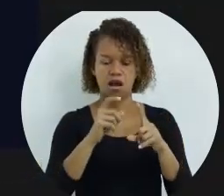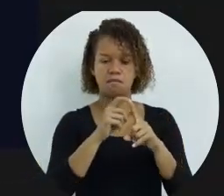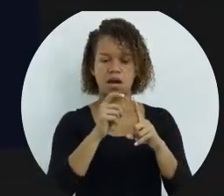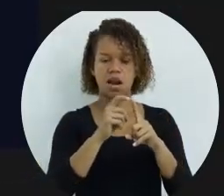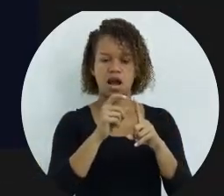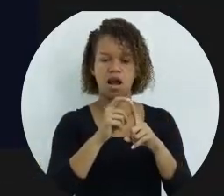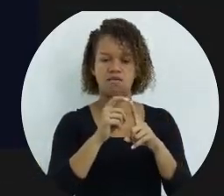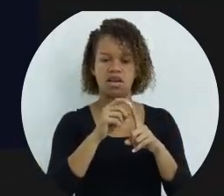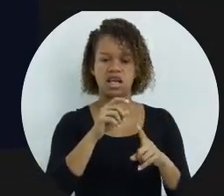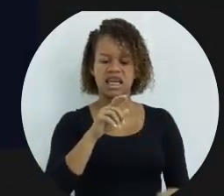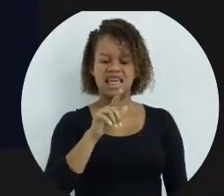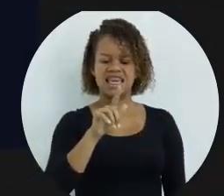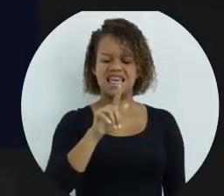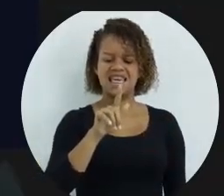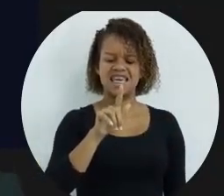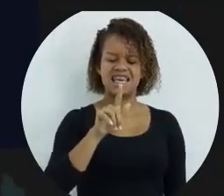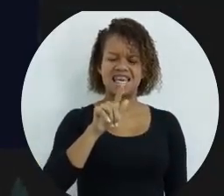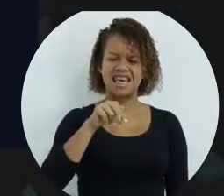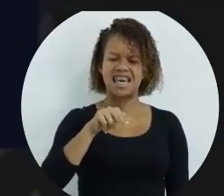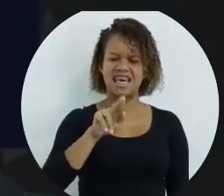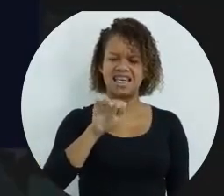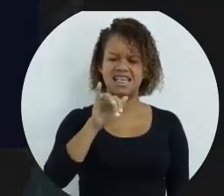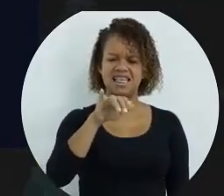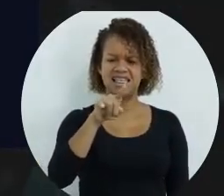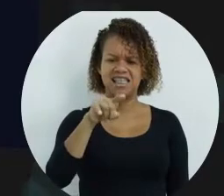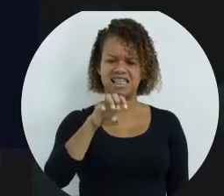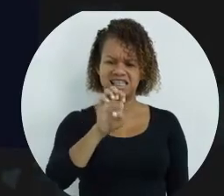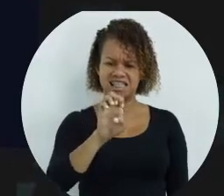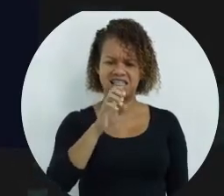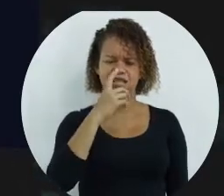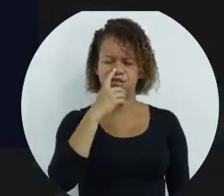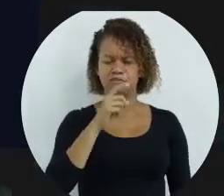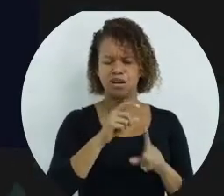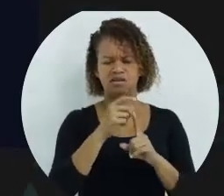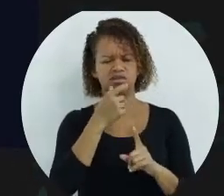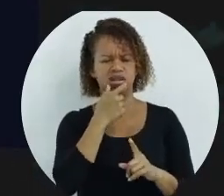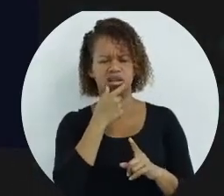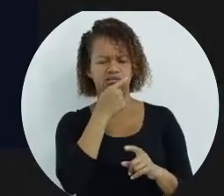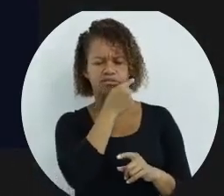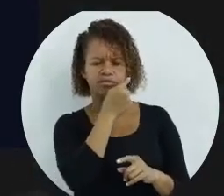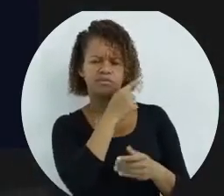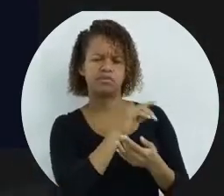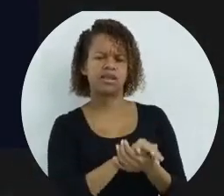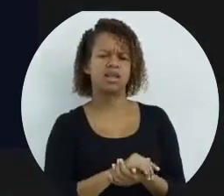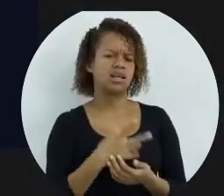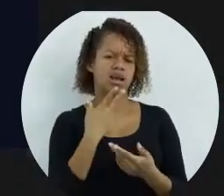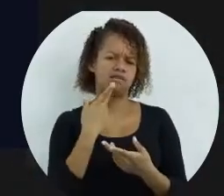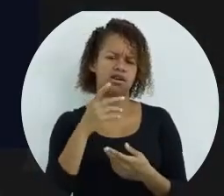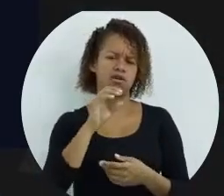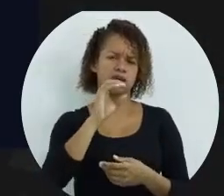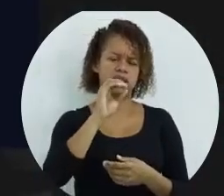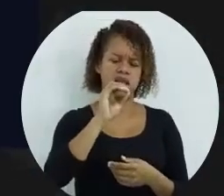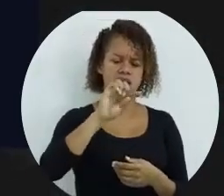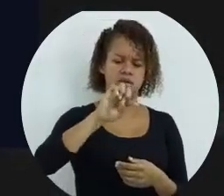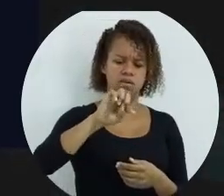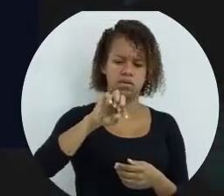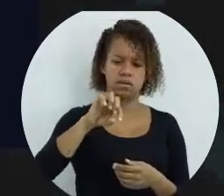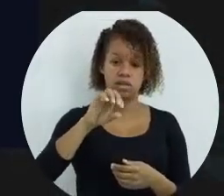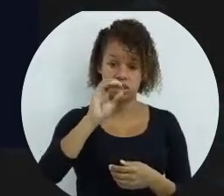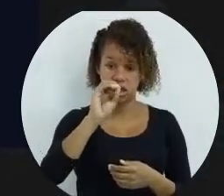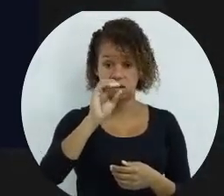palavra-chave case. Você tem na linha 7 e na linha 10 a palavra-chave case, que tem um valor, no caso é 0 e 6.